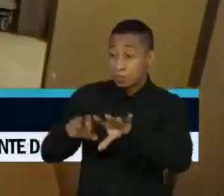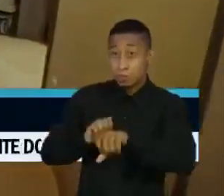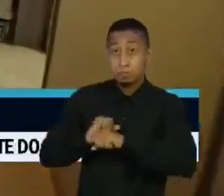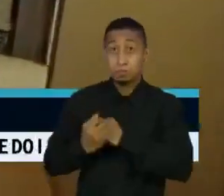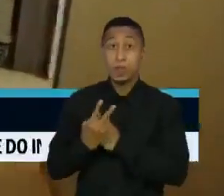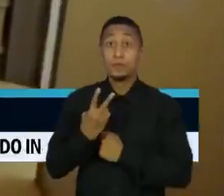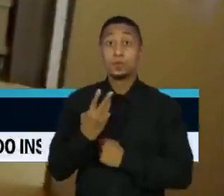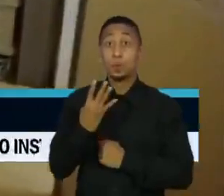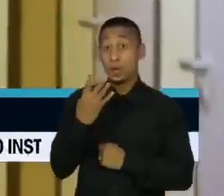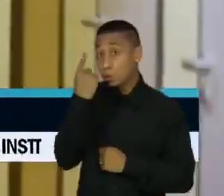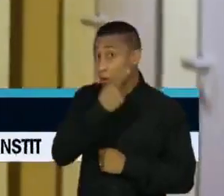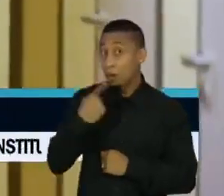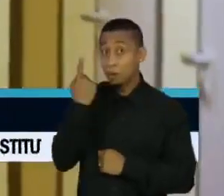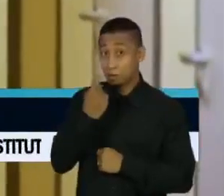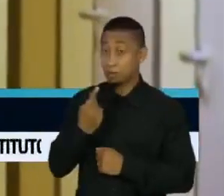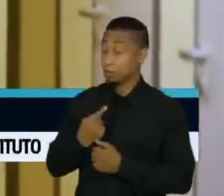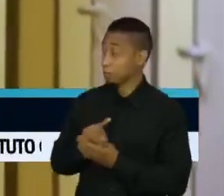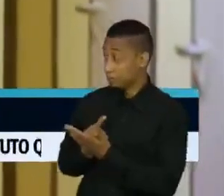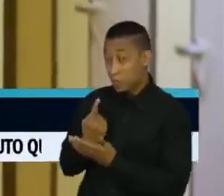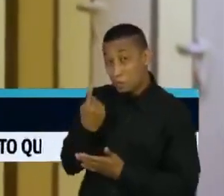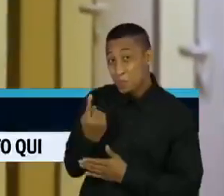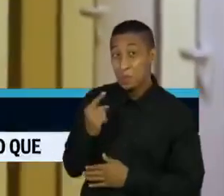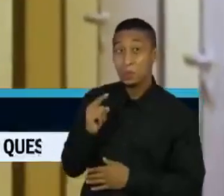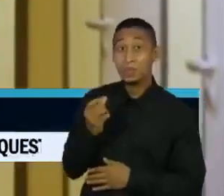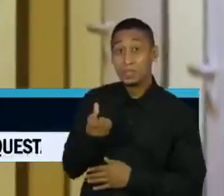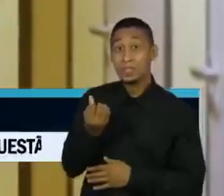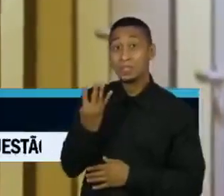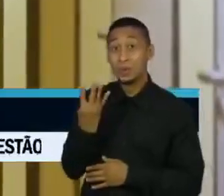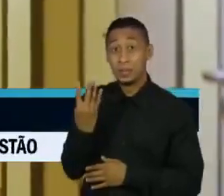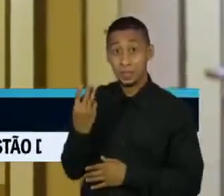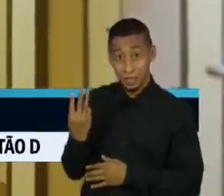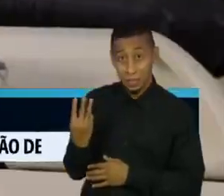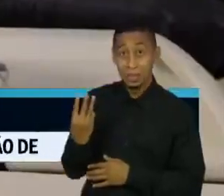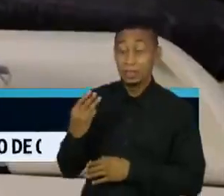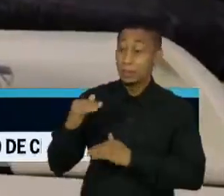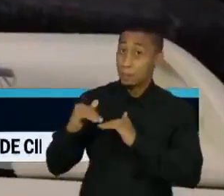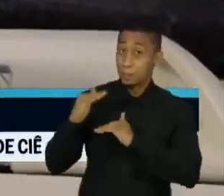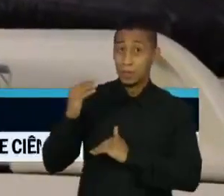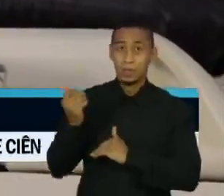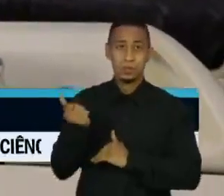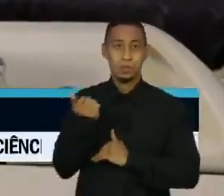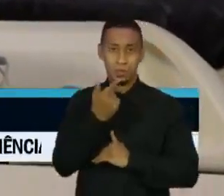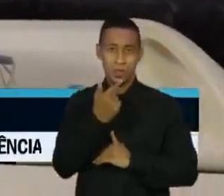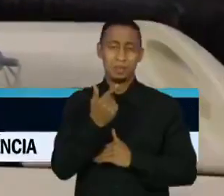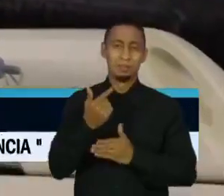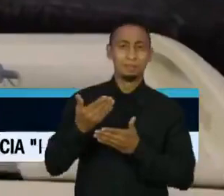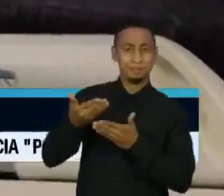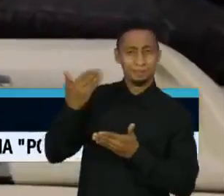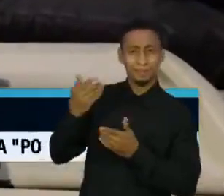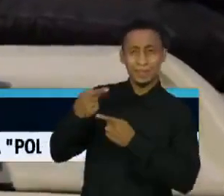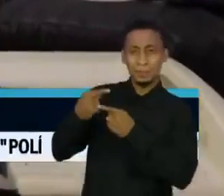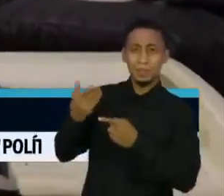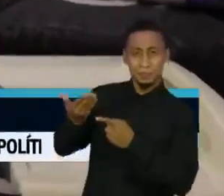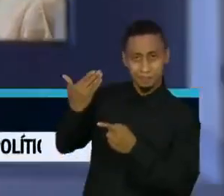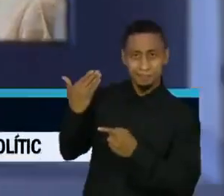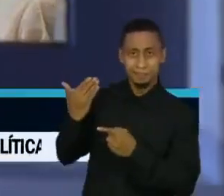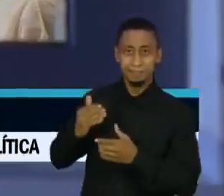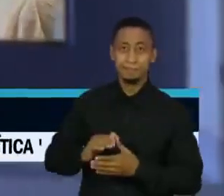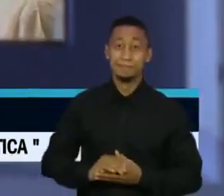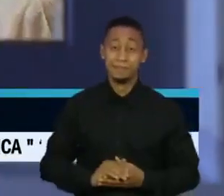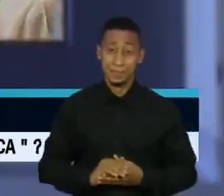24 horas. São 1.643 a mais do que no mesmo dia da semana passada.